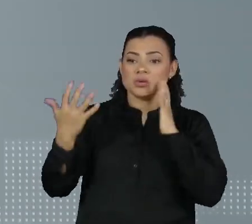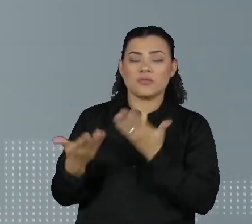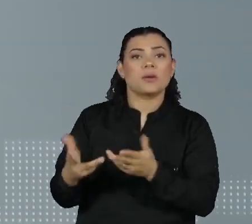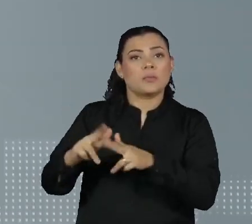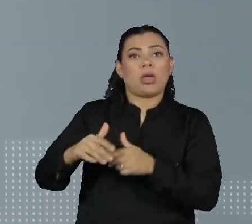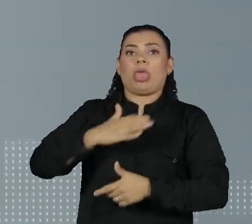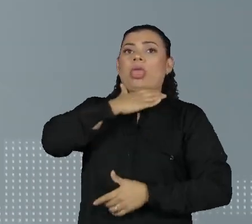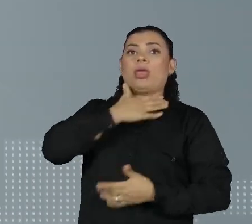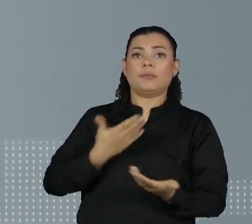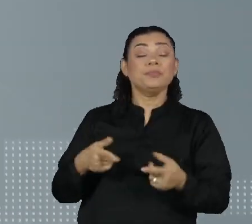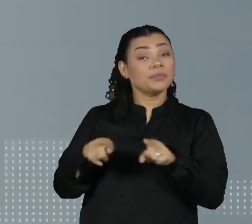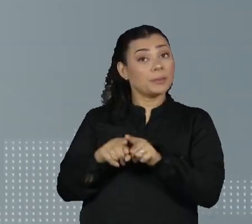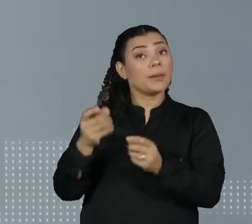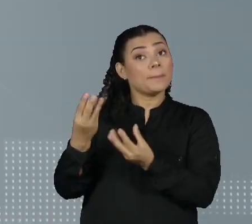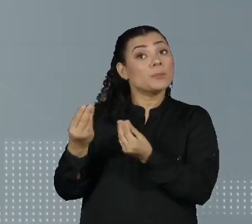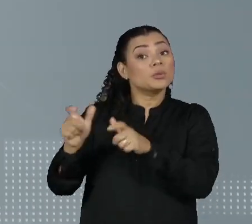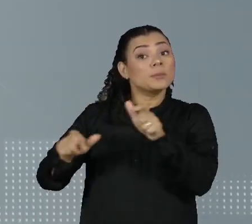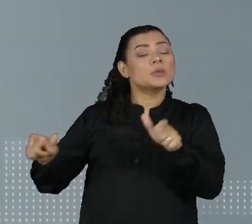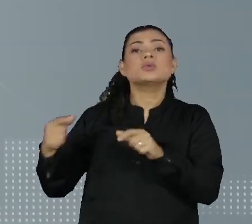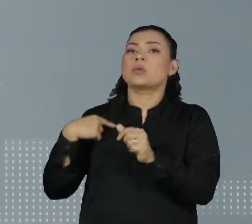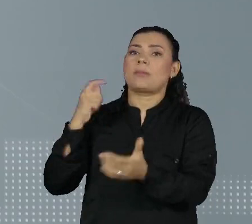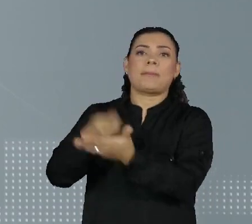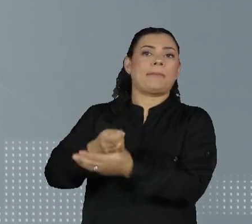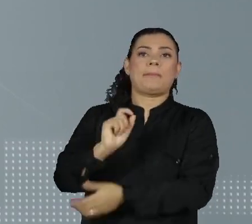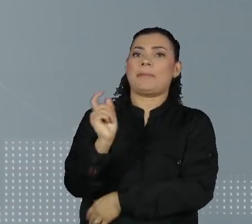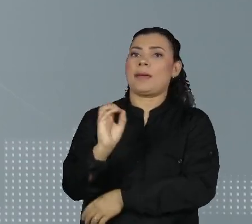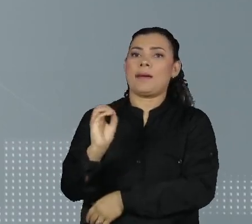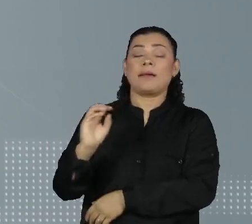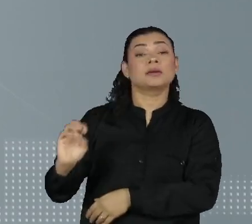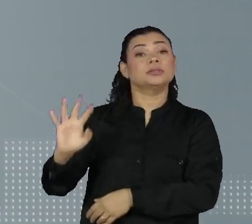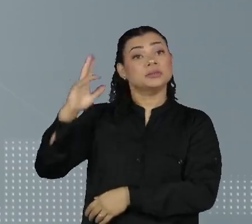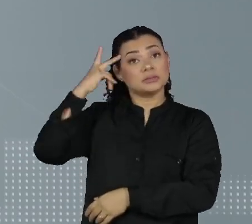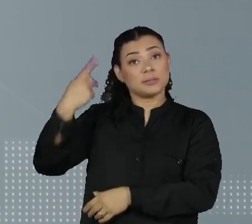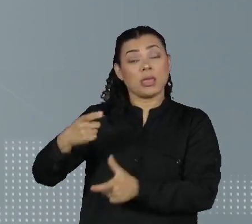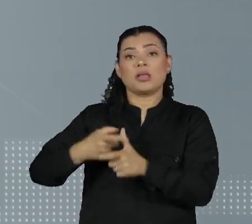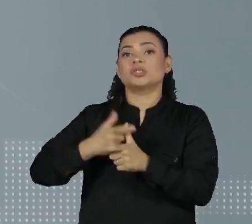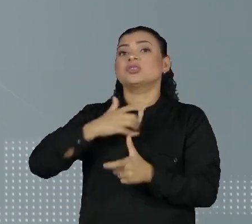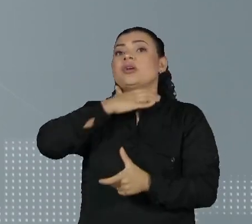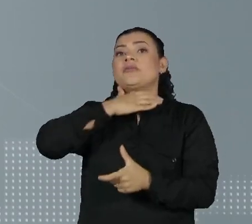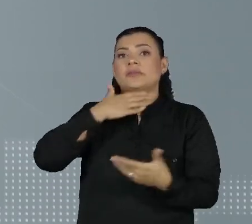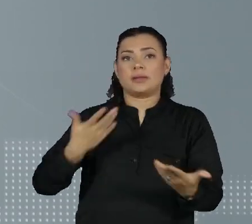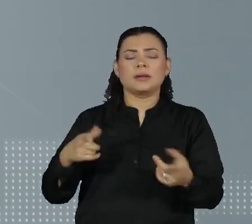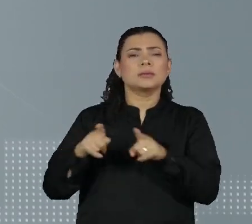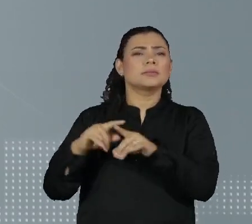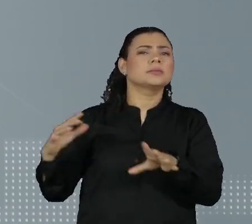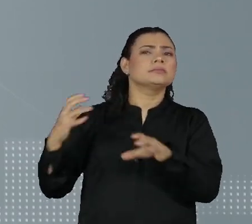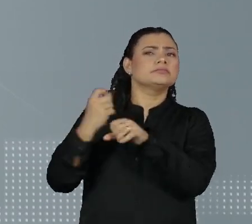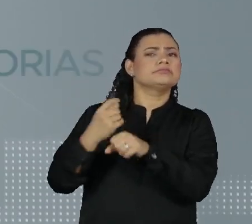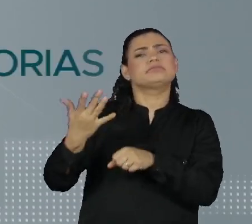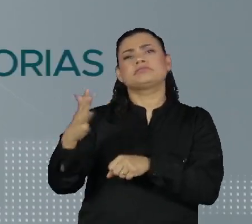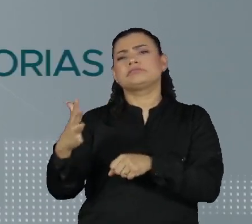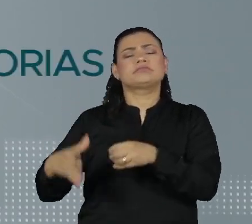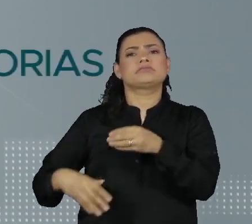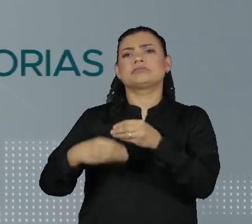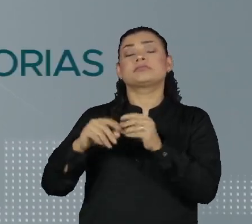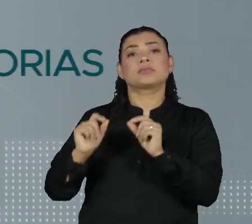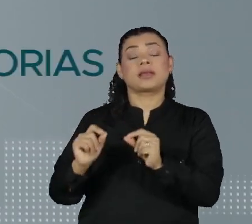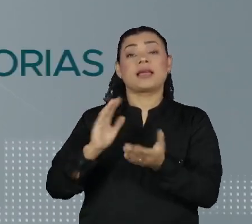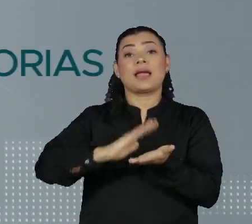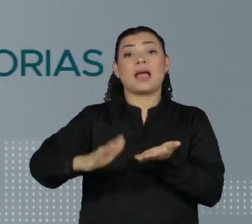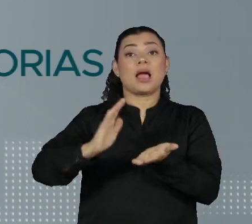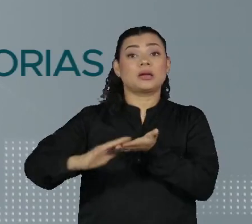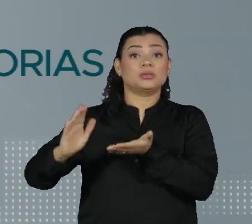taxa de inadimplência próxima a 7% no estado de São Paulo, são considerados no cálculo de reajuste todos os